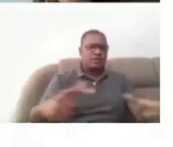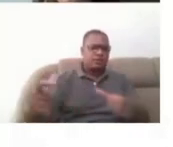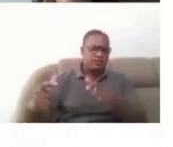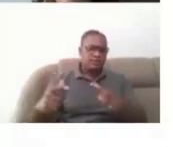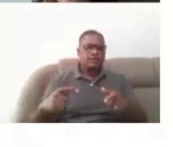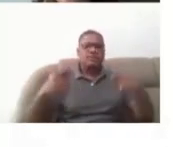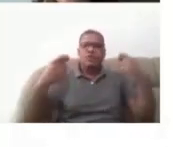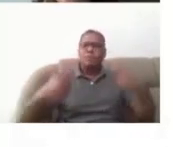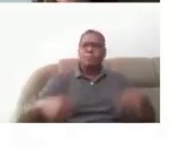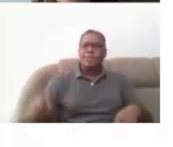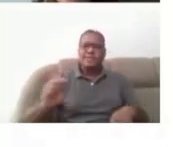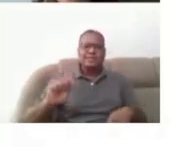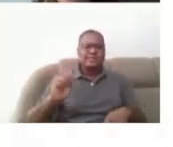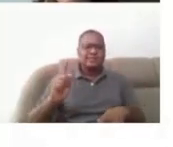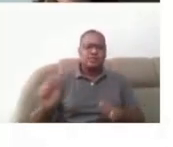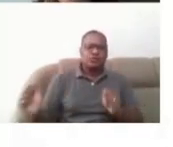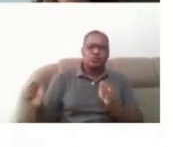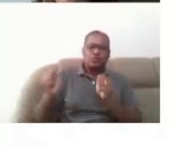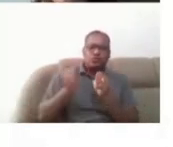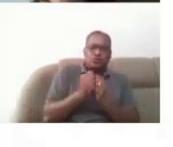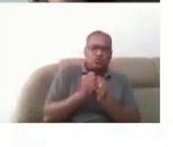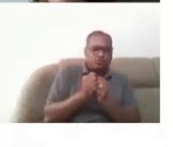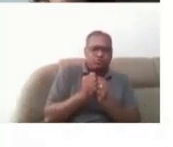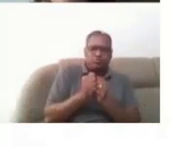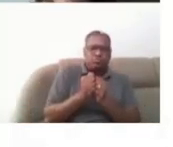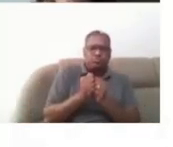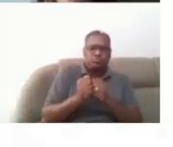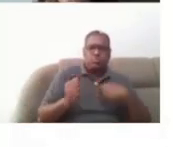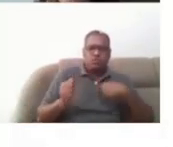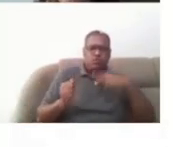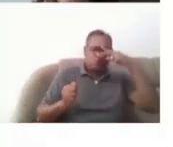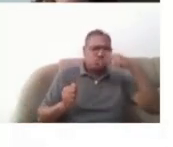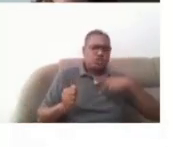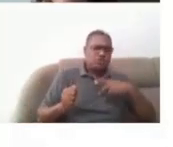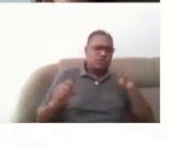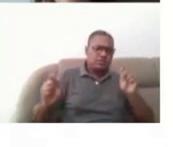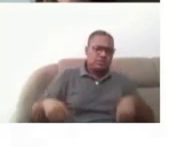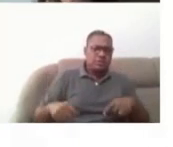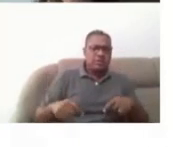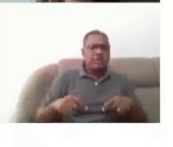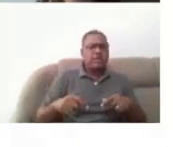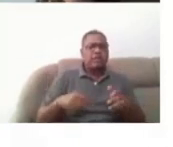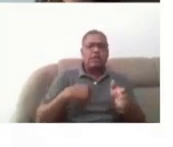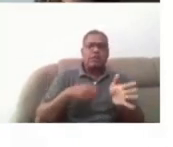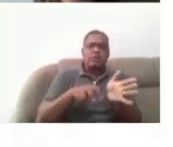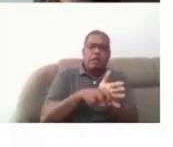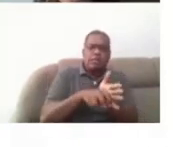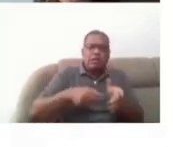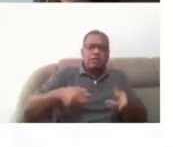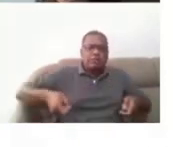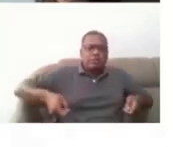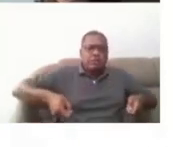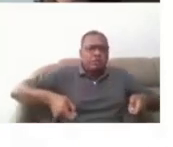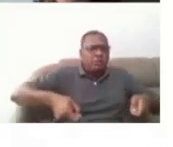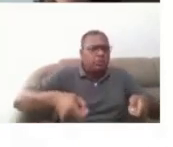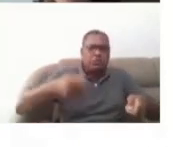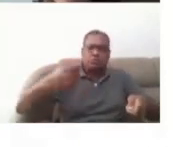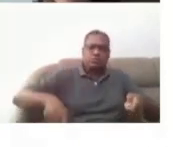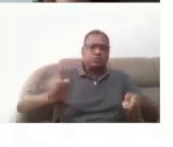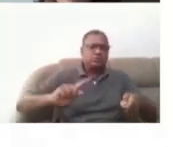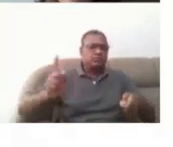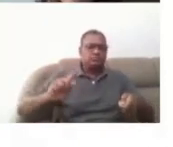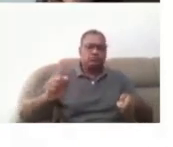necessidade de uma pessoa auxiliando, né? Empurrando a sua cadeira, auxiliando de alguma